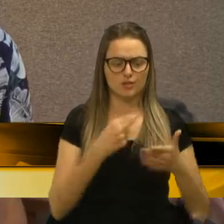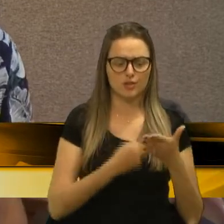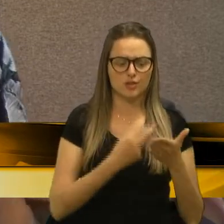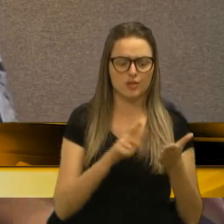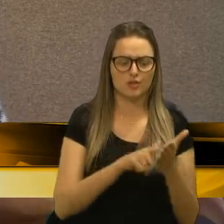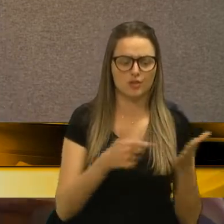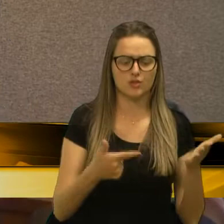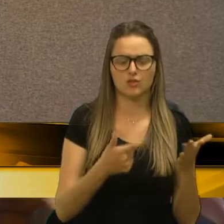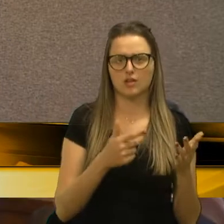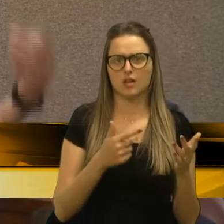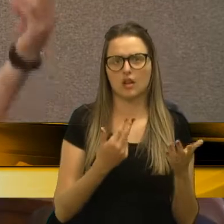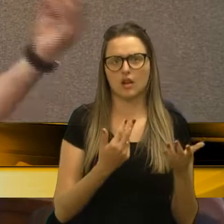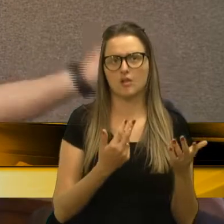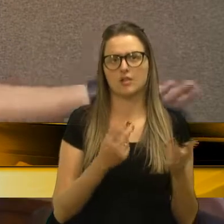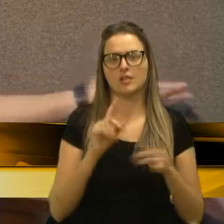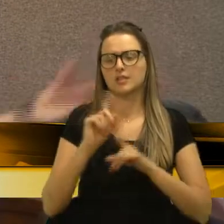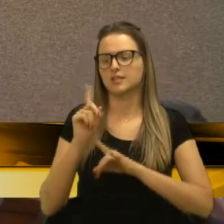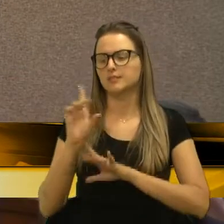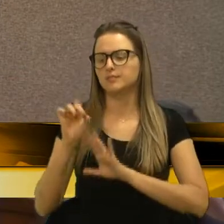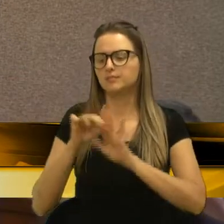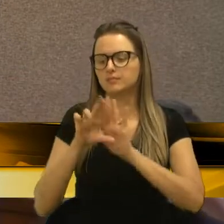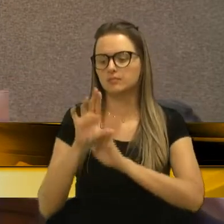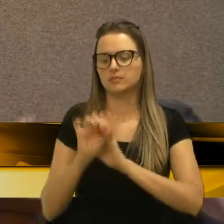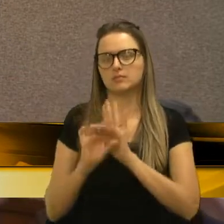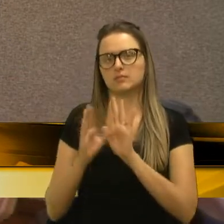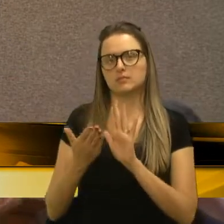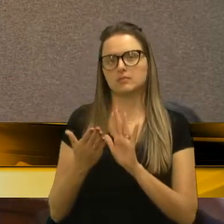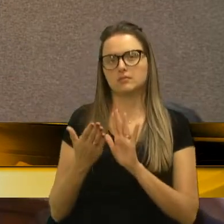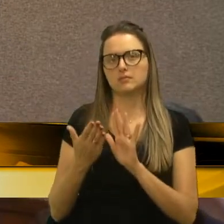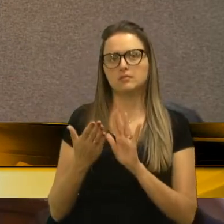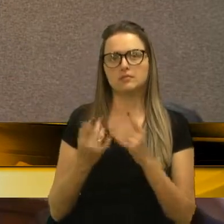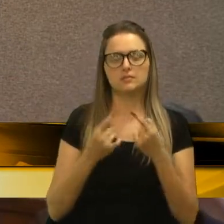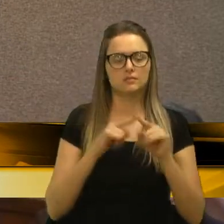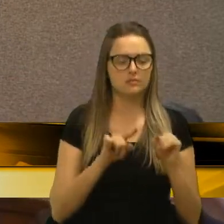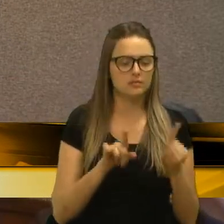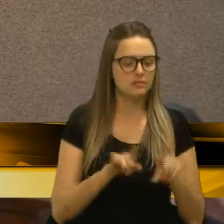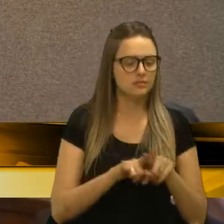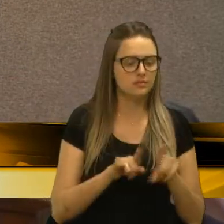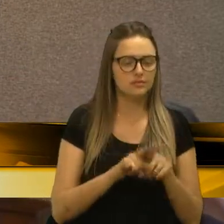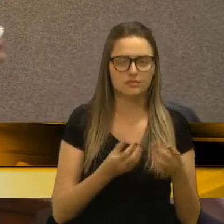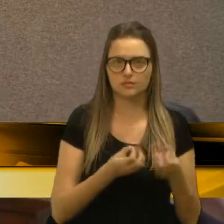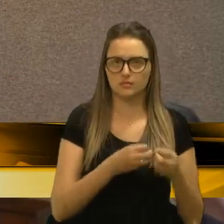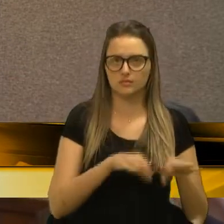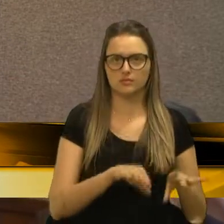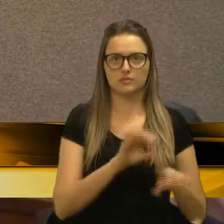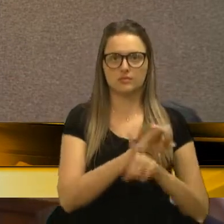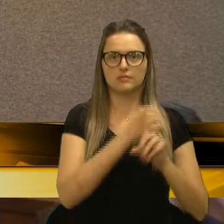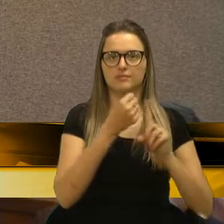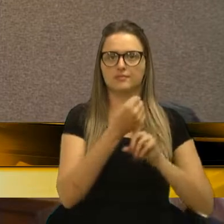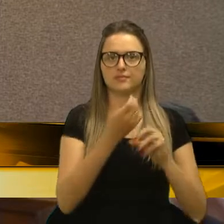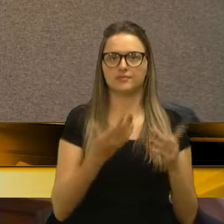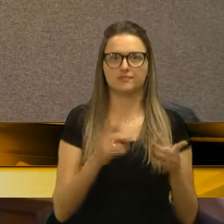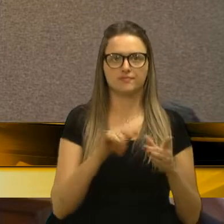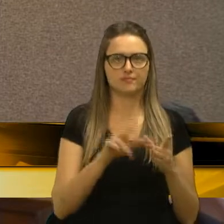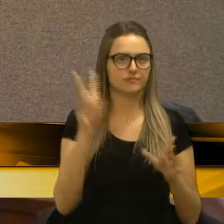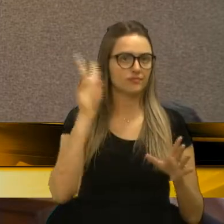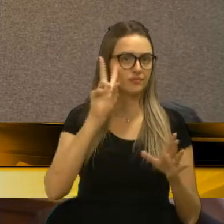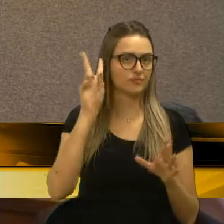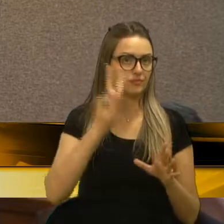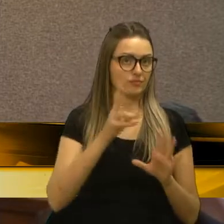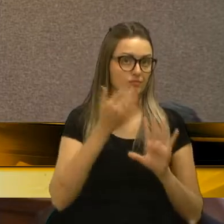não com o proprietário, digamos que até atende, mas pela banca aí, que é histórica, eu já falei,